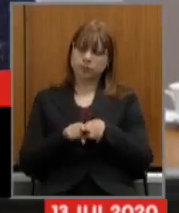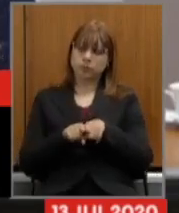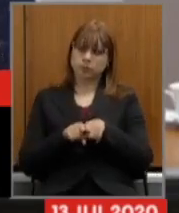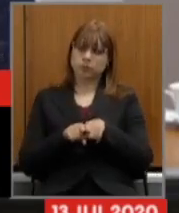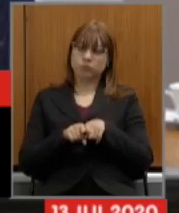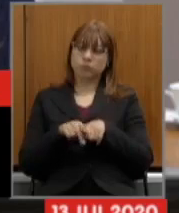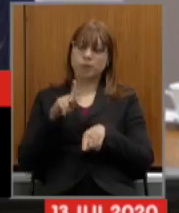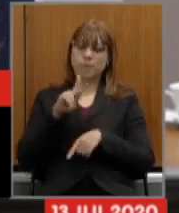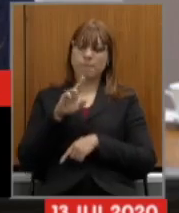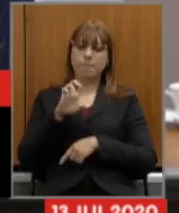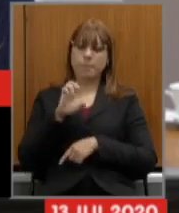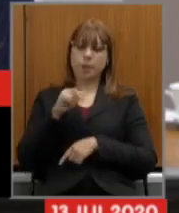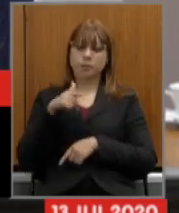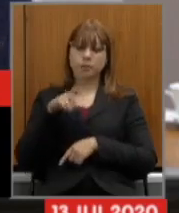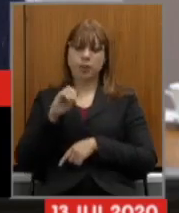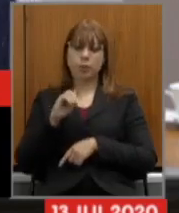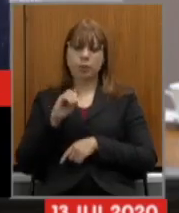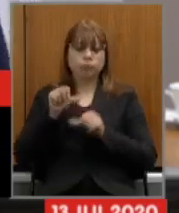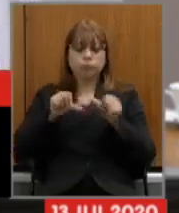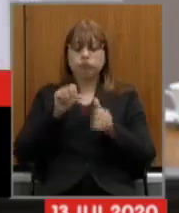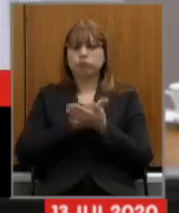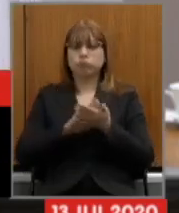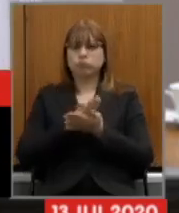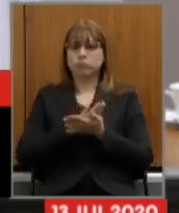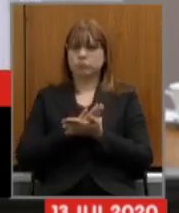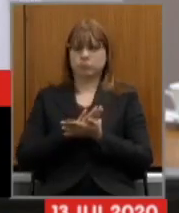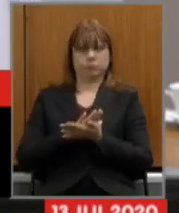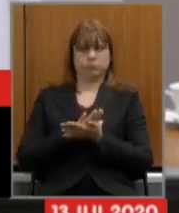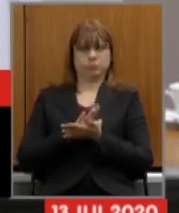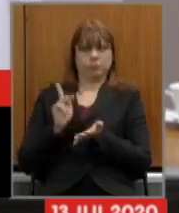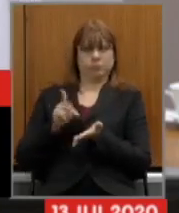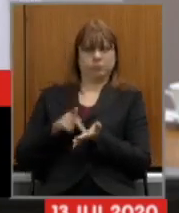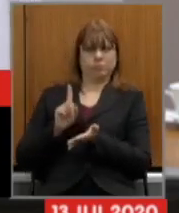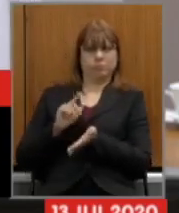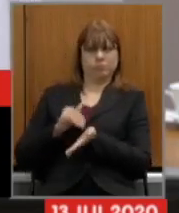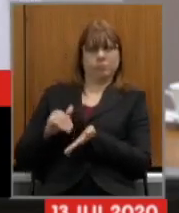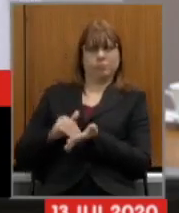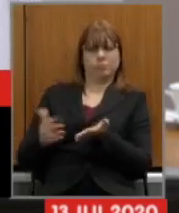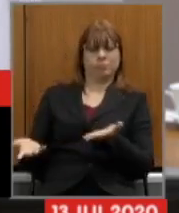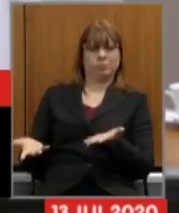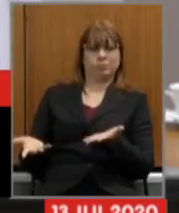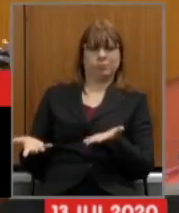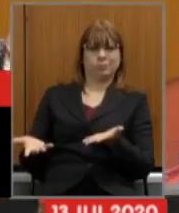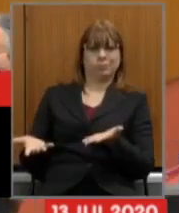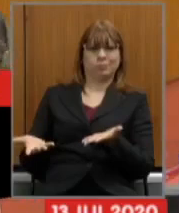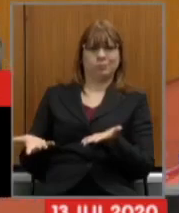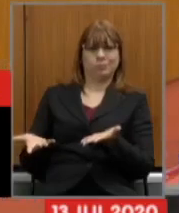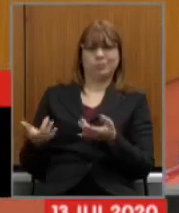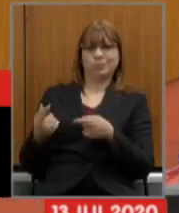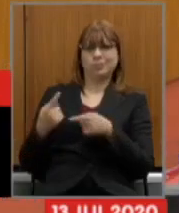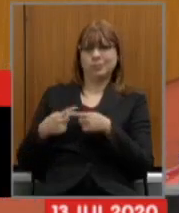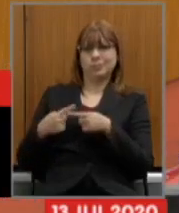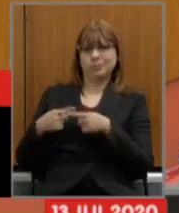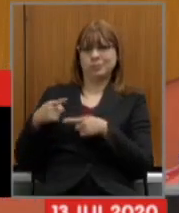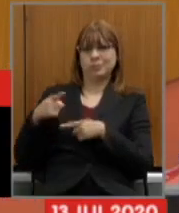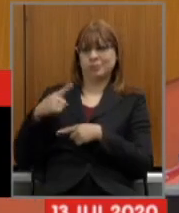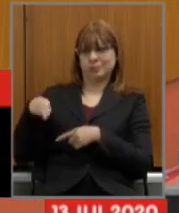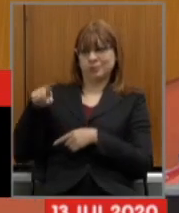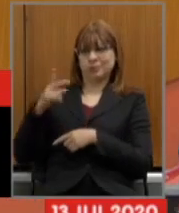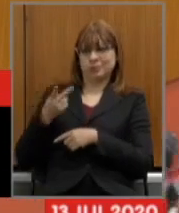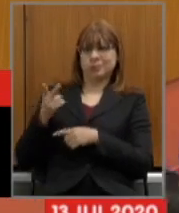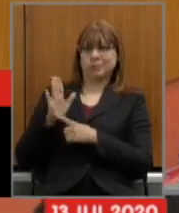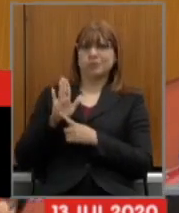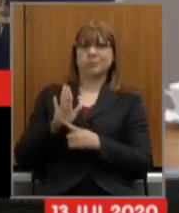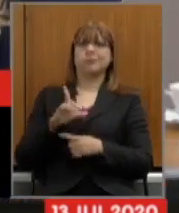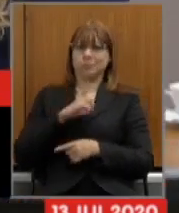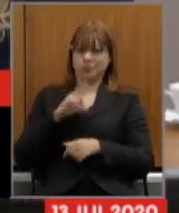concedidos não sofrerão alteração não é verdade secretários que vossas excelências apresentaram aqui sofre